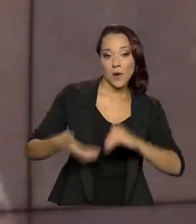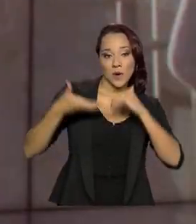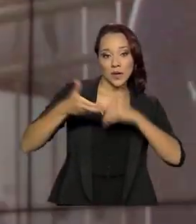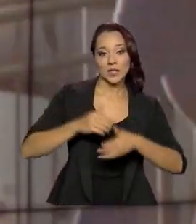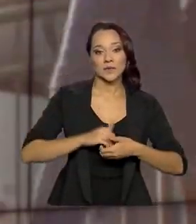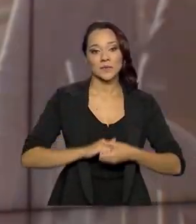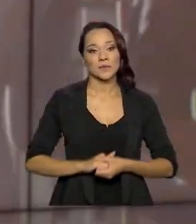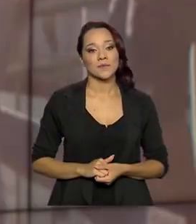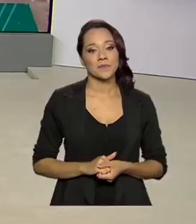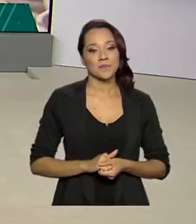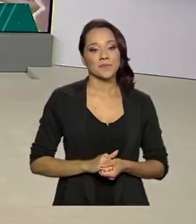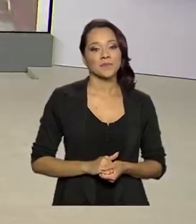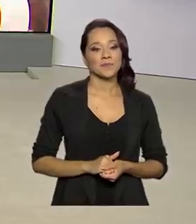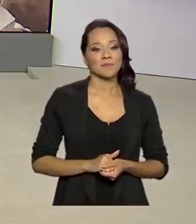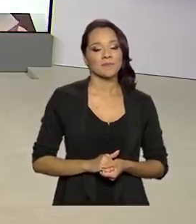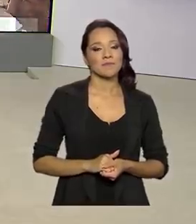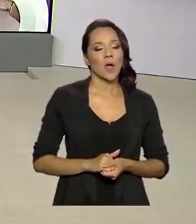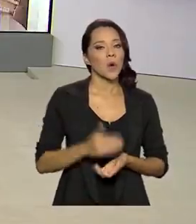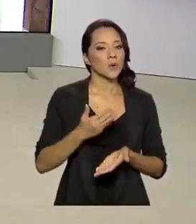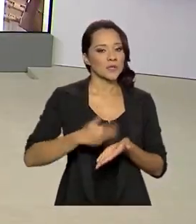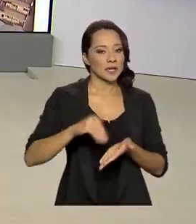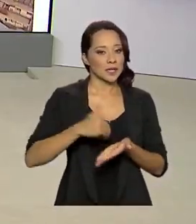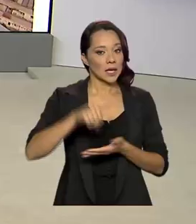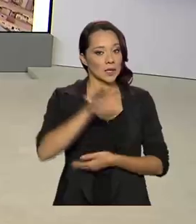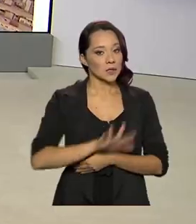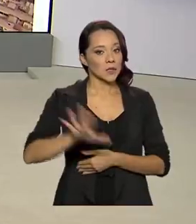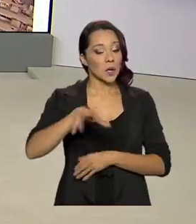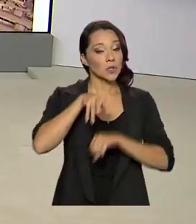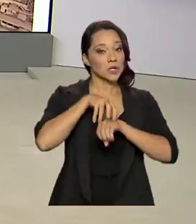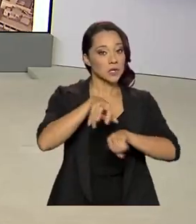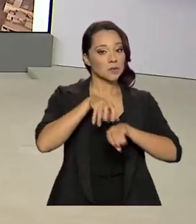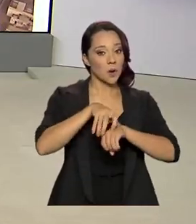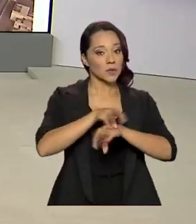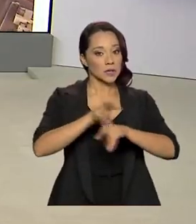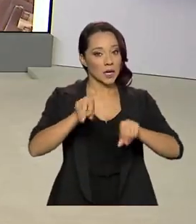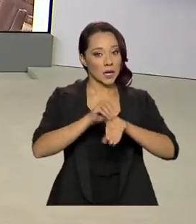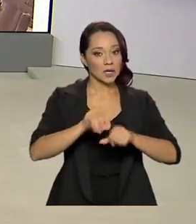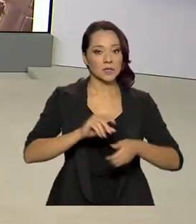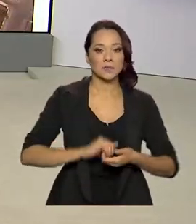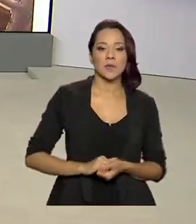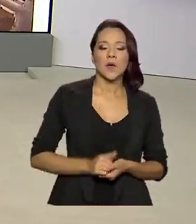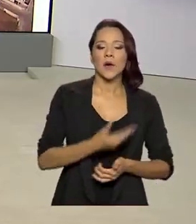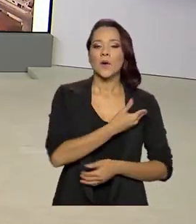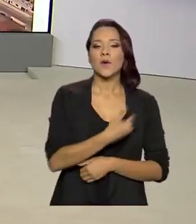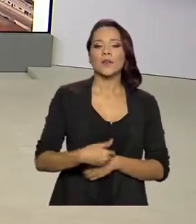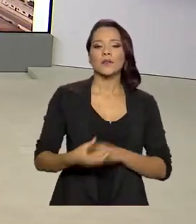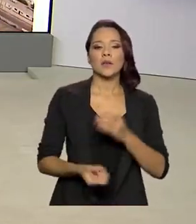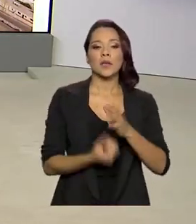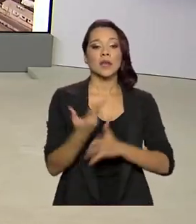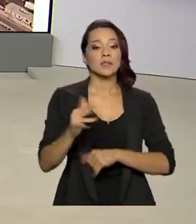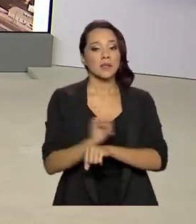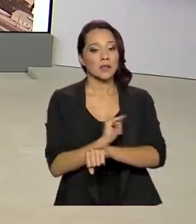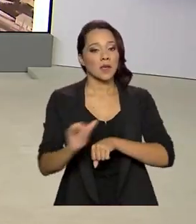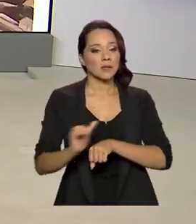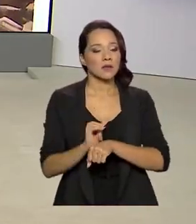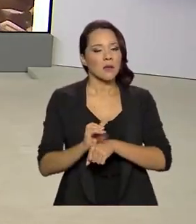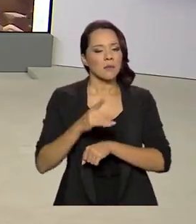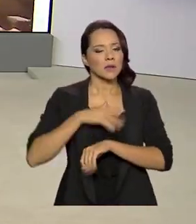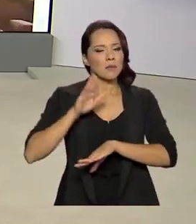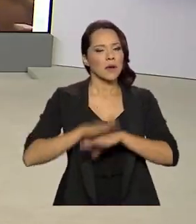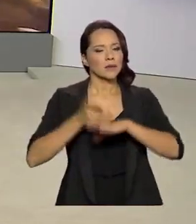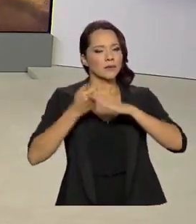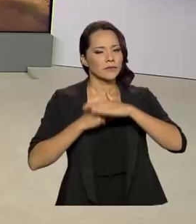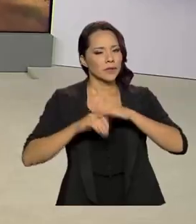Nacional. Segundo o secretário nacional de transportes terrestres, Marcelo Costa, o governo vai criar medidas para atrair